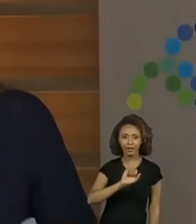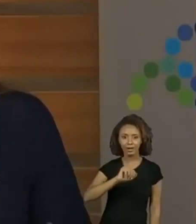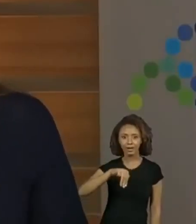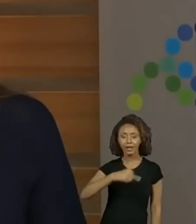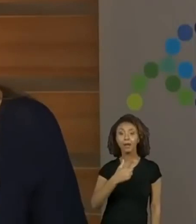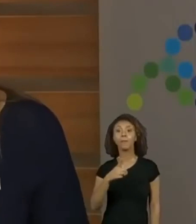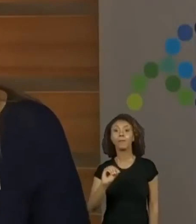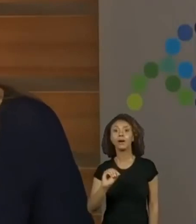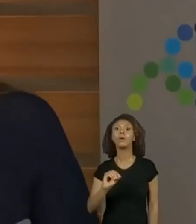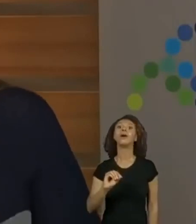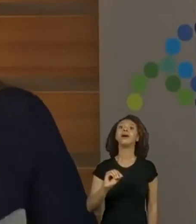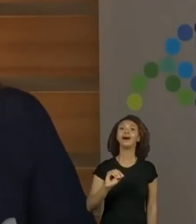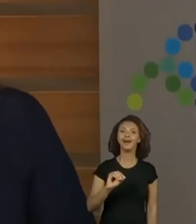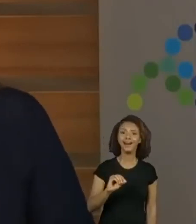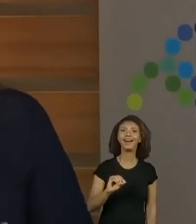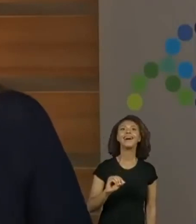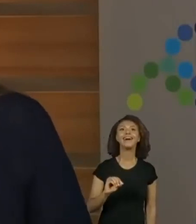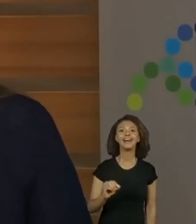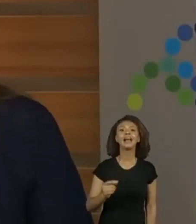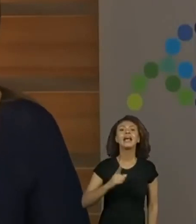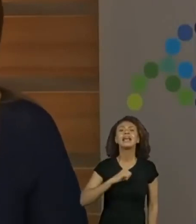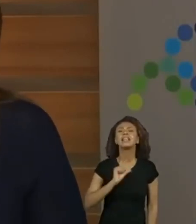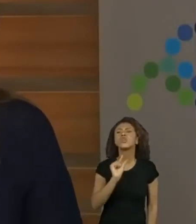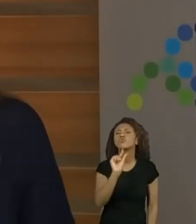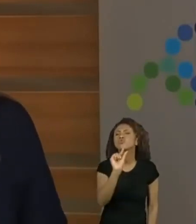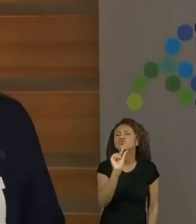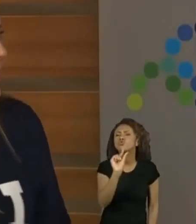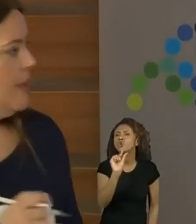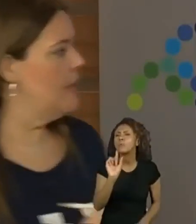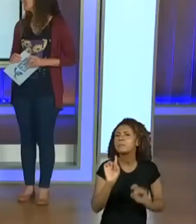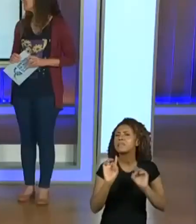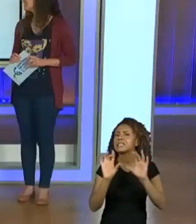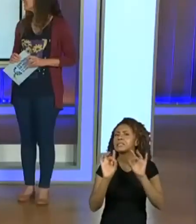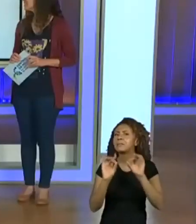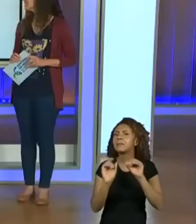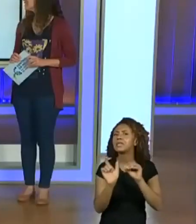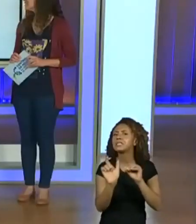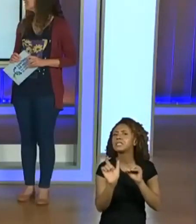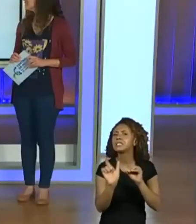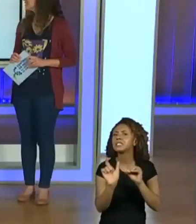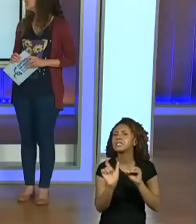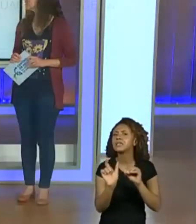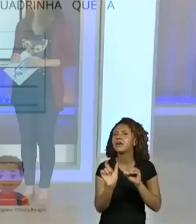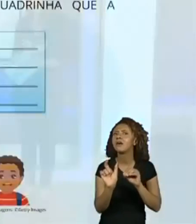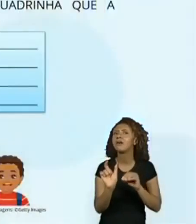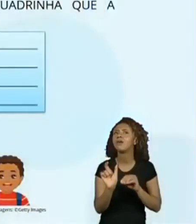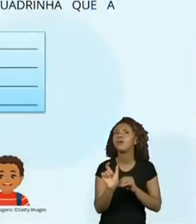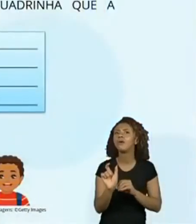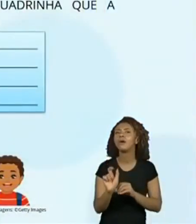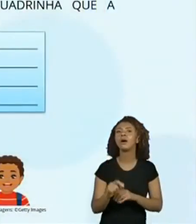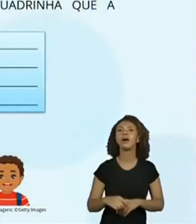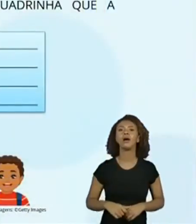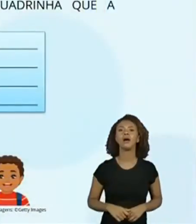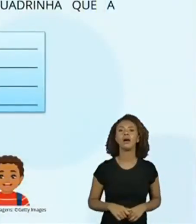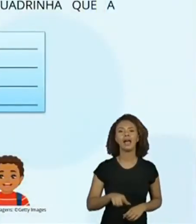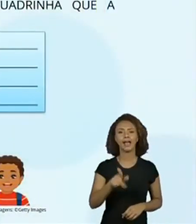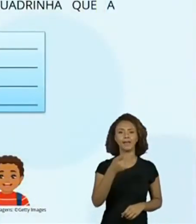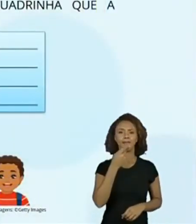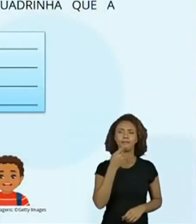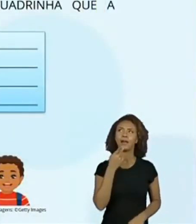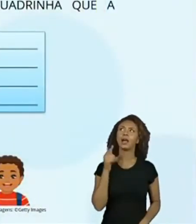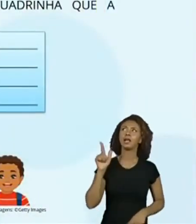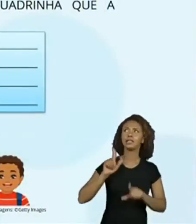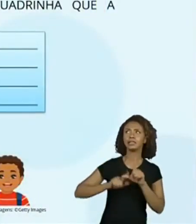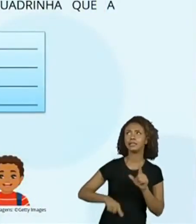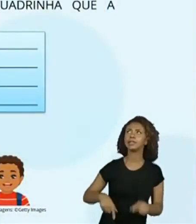muito atenção nessa palavra por um detalhe que vem nela. Sim. Então, tenho certeza que vocês estariam dizendo, Ah, professora, é a letra M,